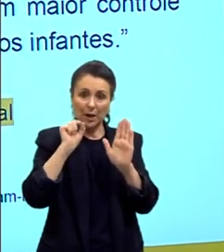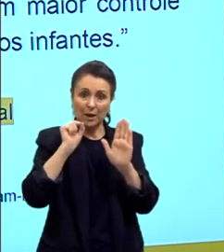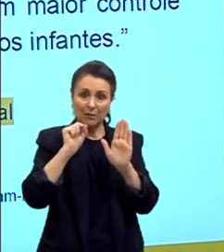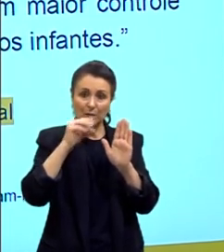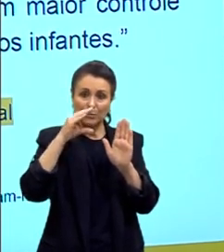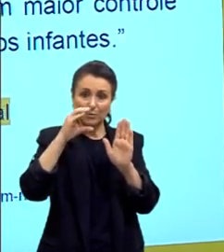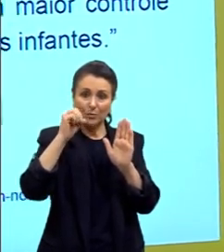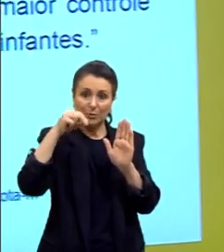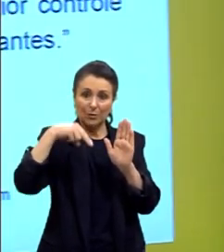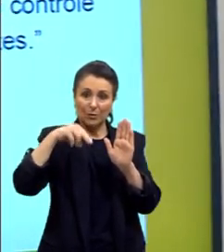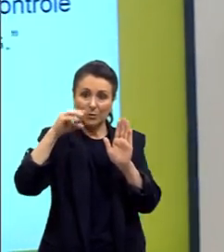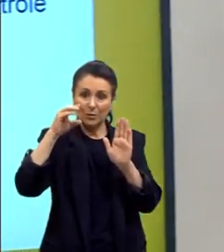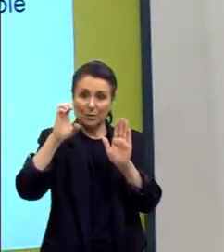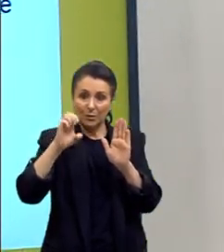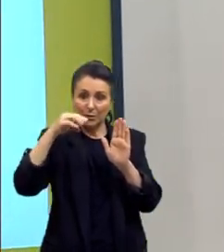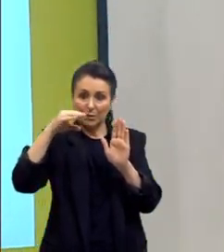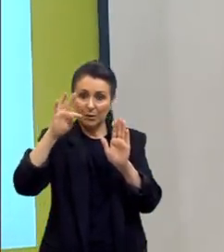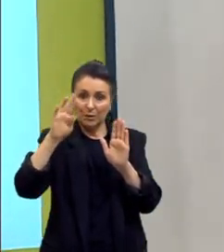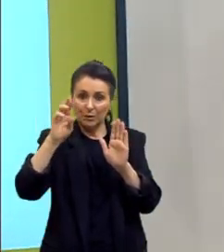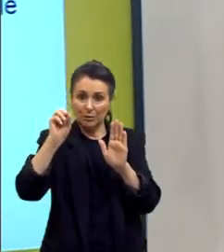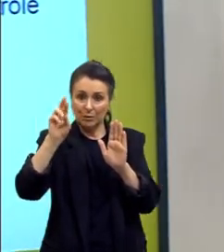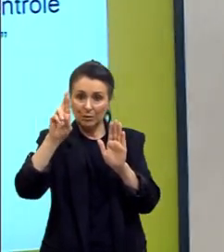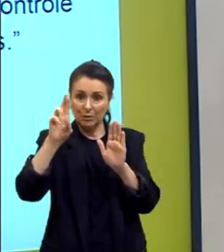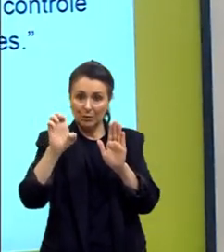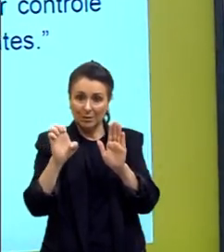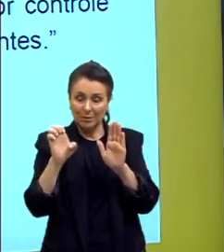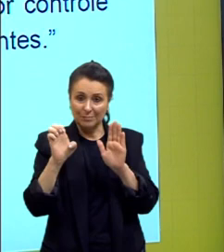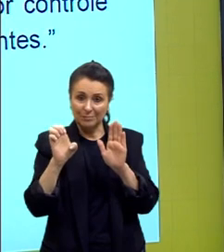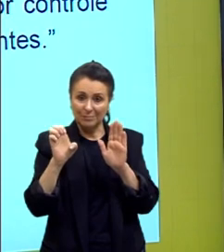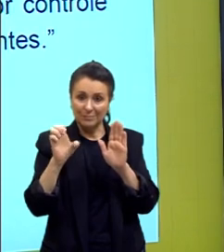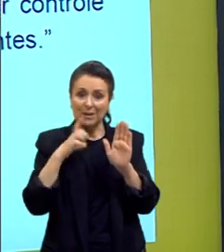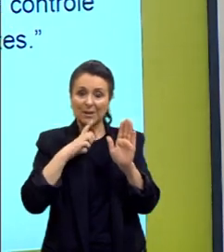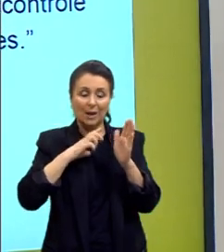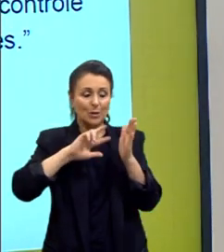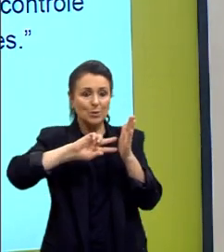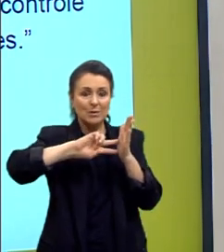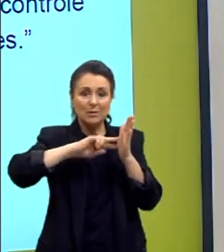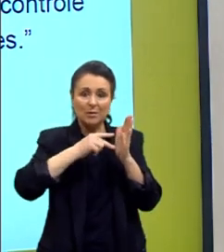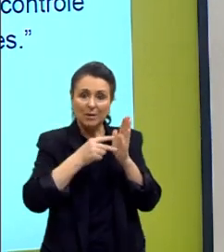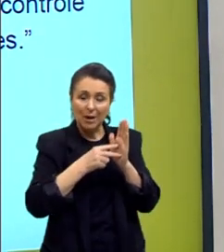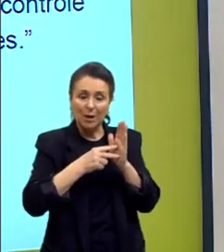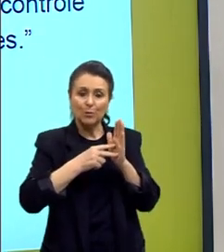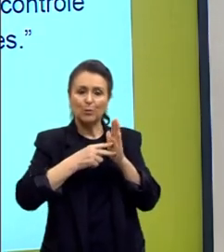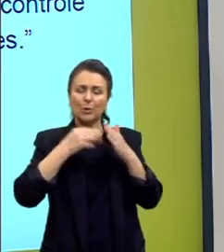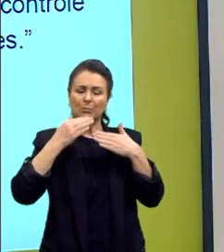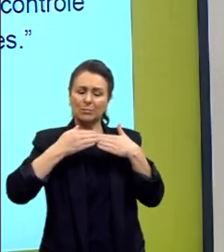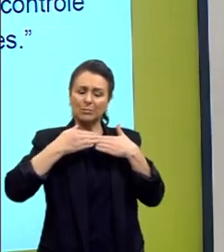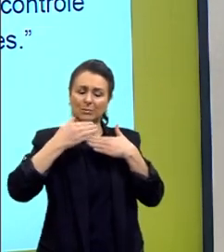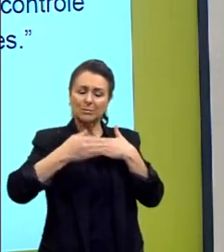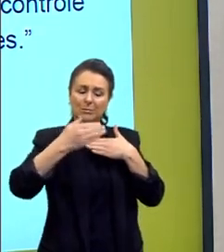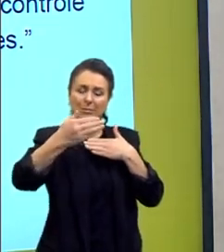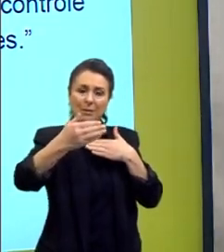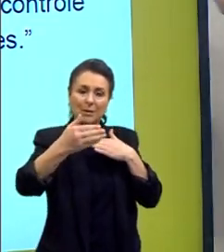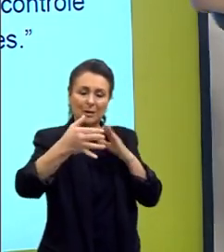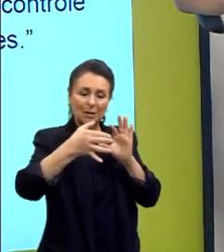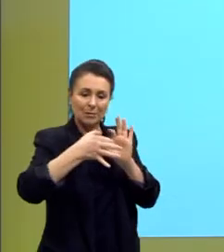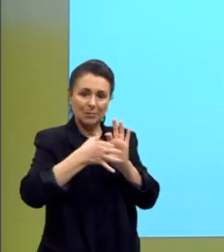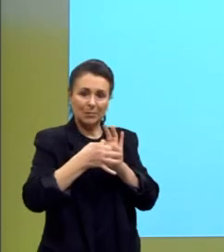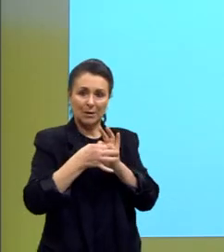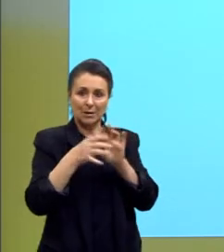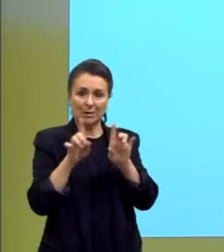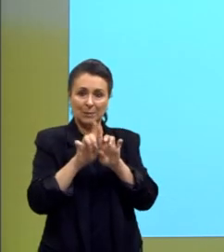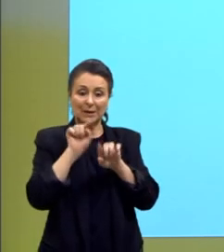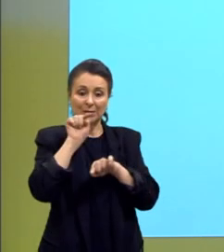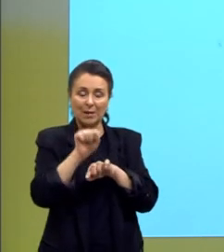conectores que dão esse significado de continuidade e que promovem a amarração nesse